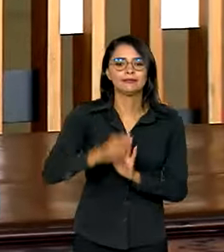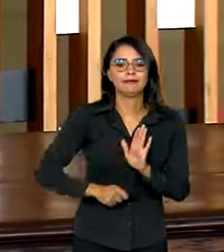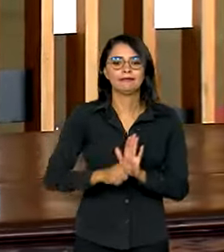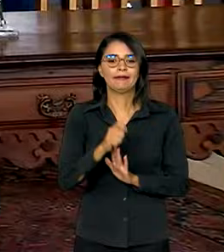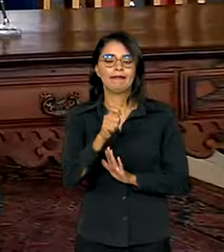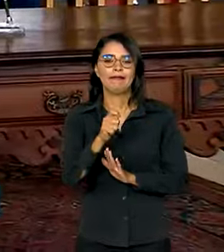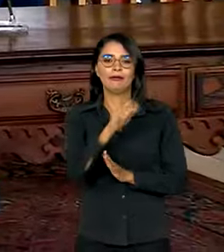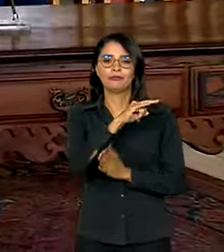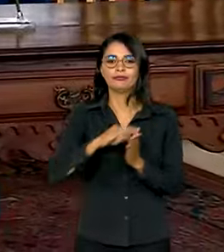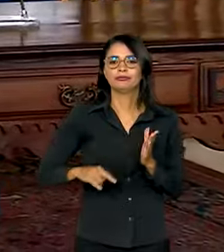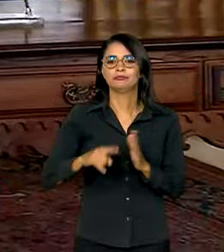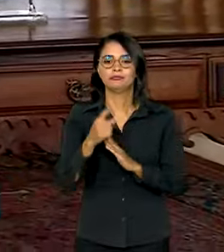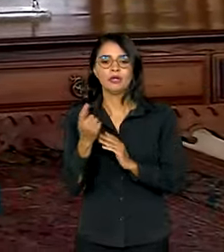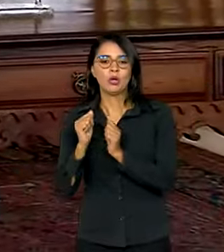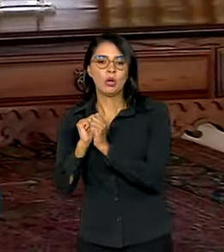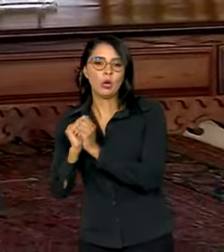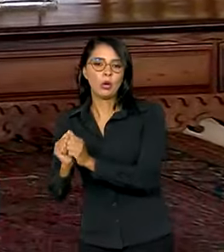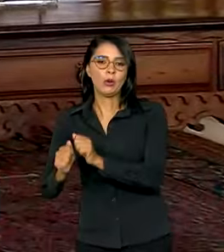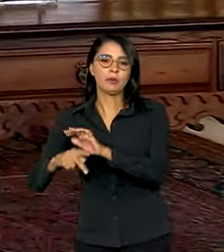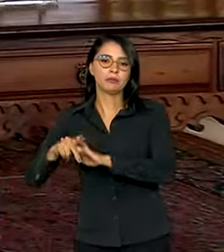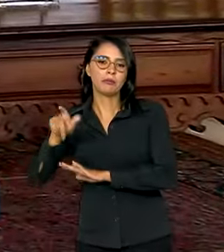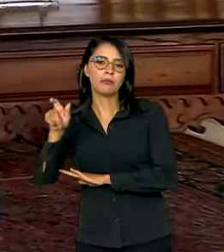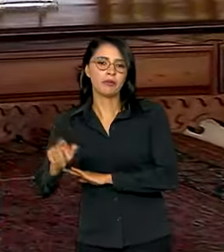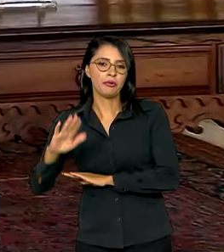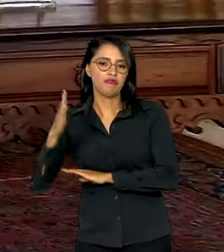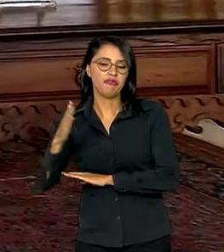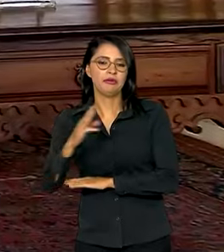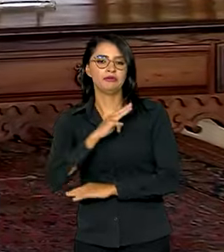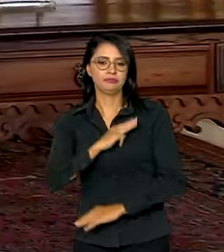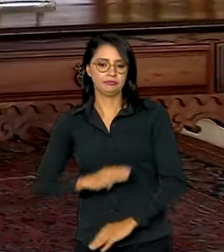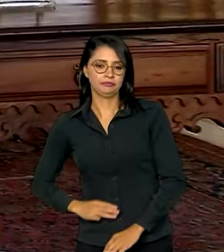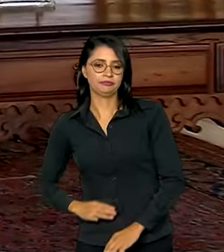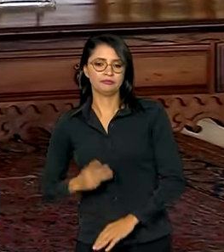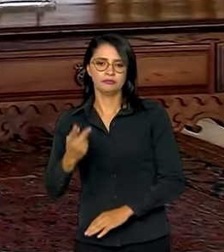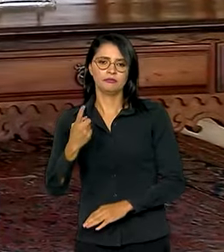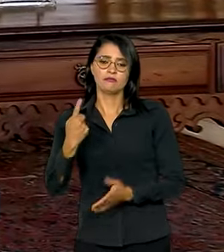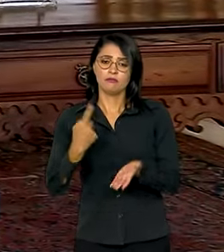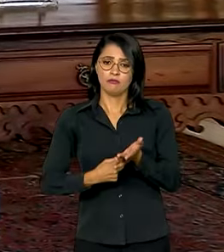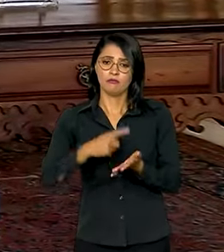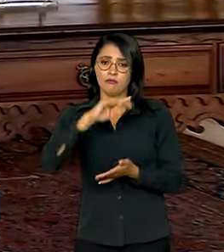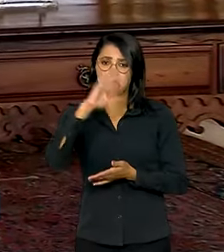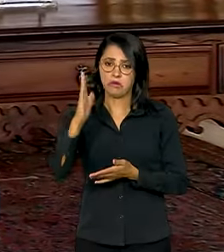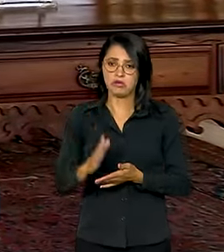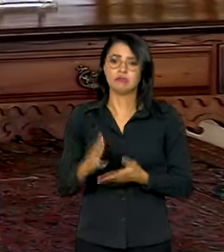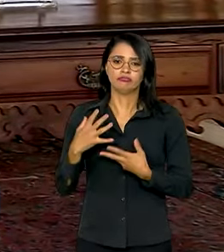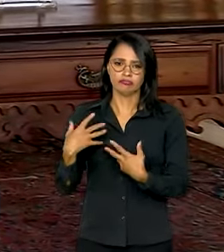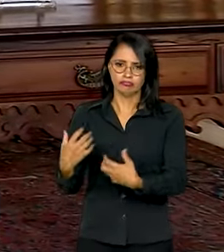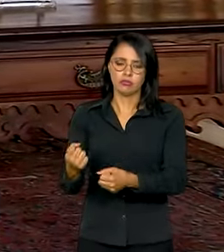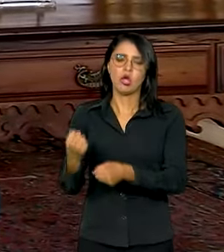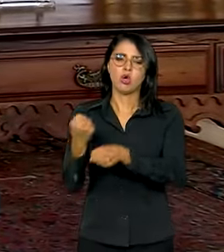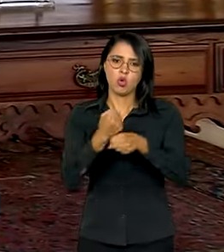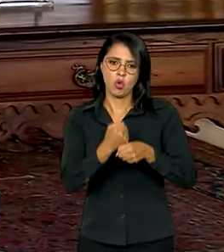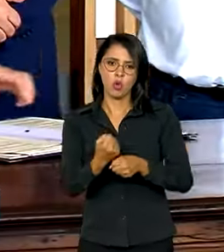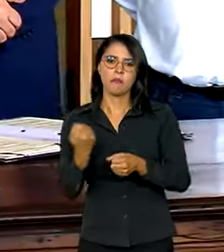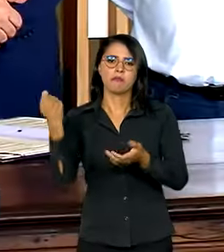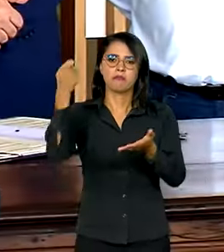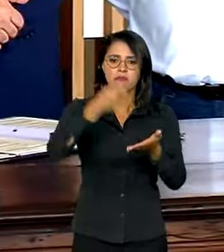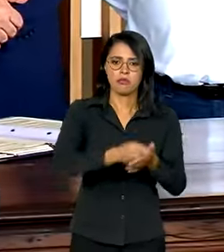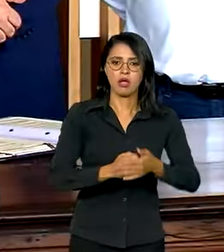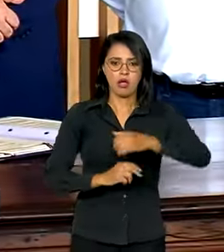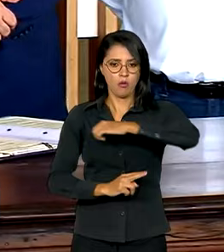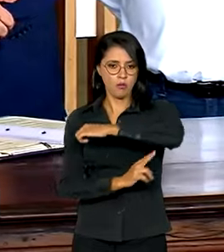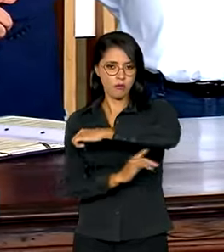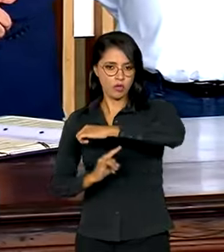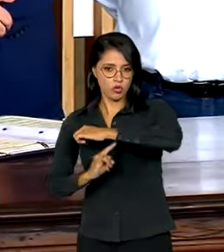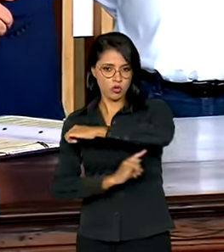bolivianas. Na pauta, o comprometimento do Brasil em arcar com os custos de uma ponte sobre o rio Mamoré, o